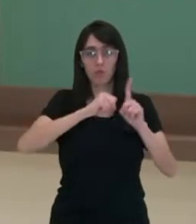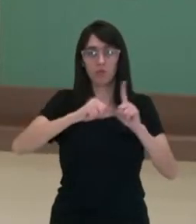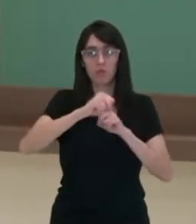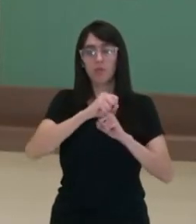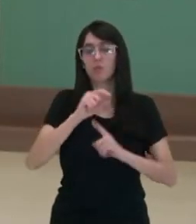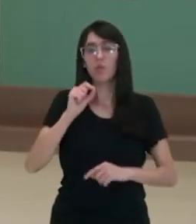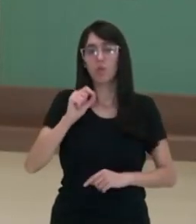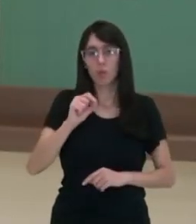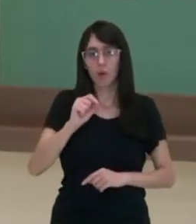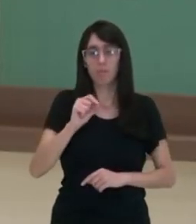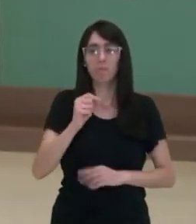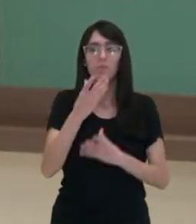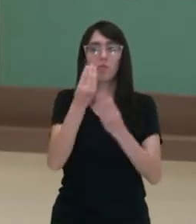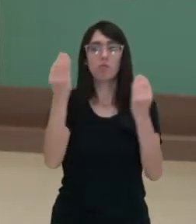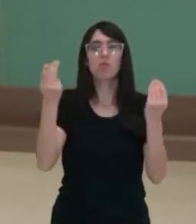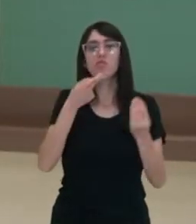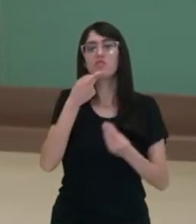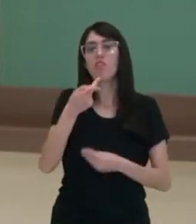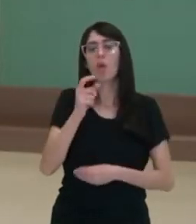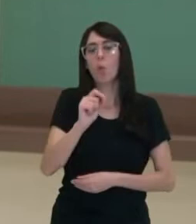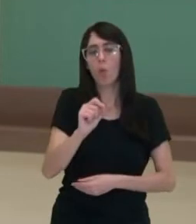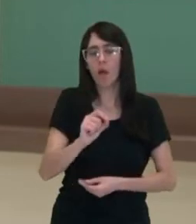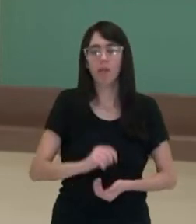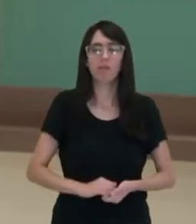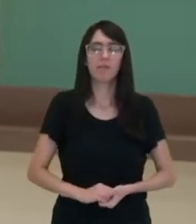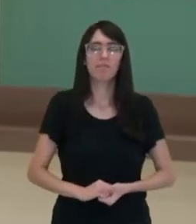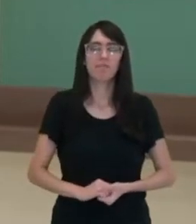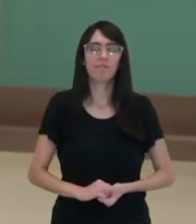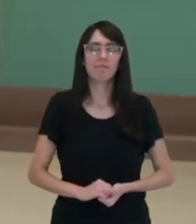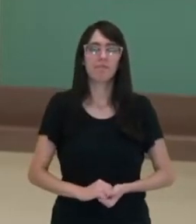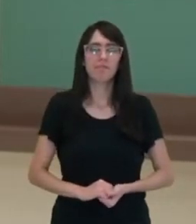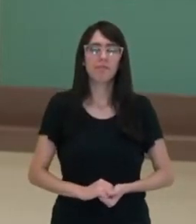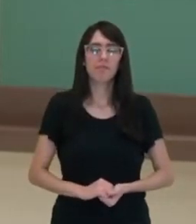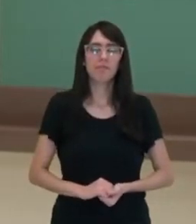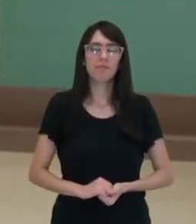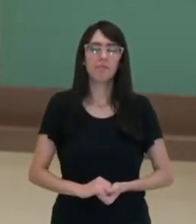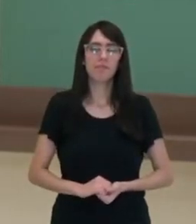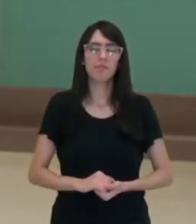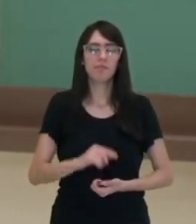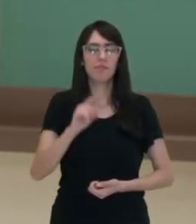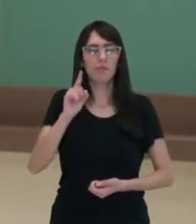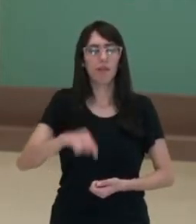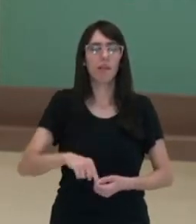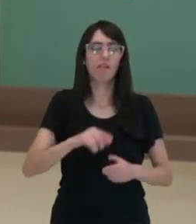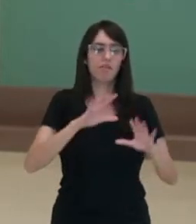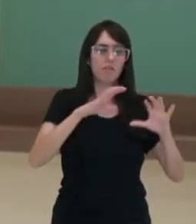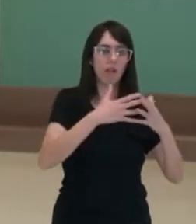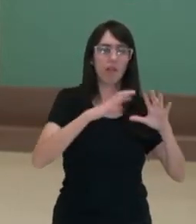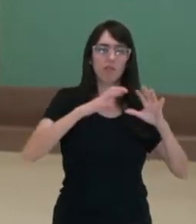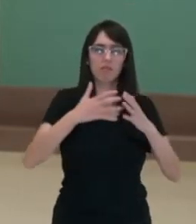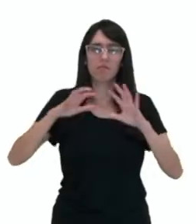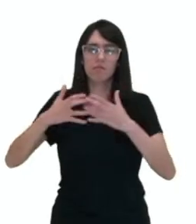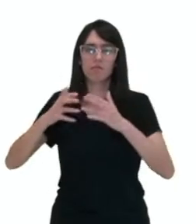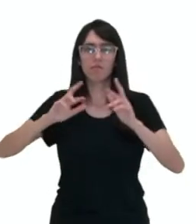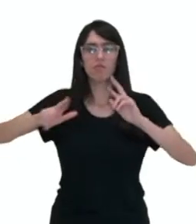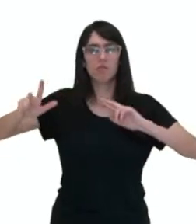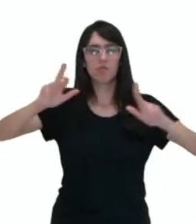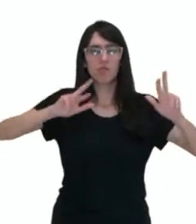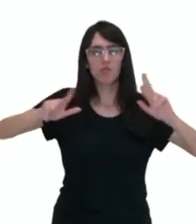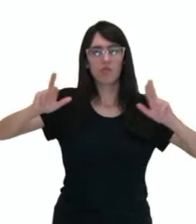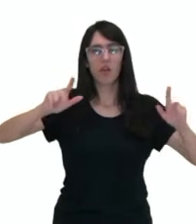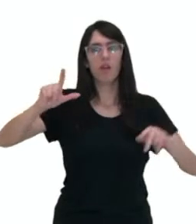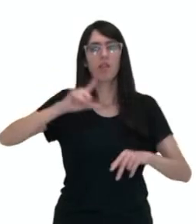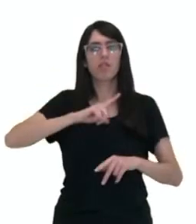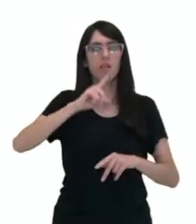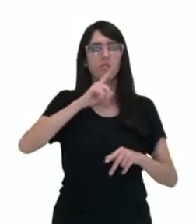entendida como um processo pelo qual a diferença de classe, então de pessoas que têm